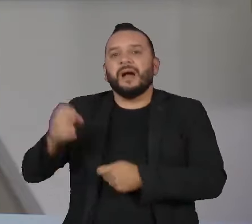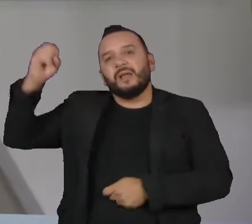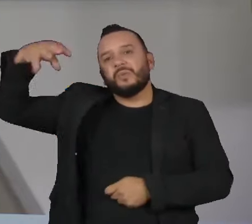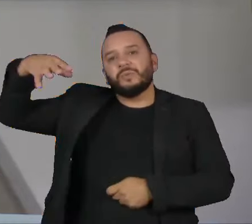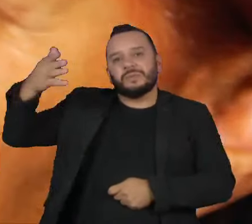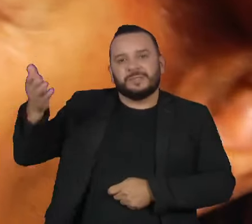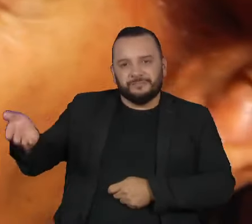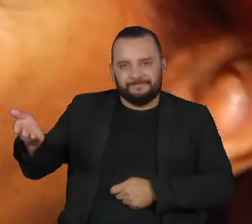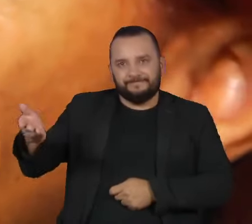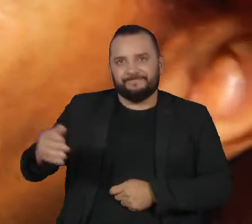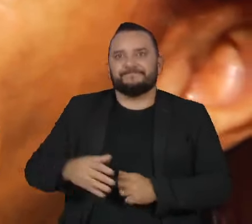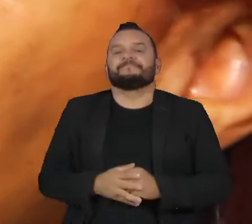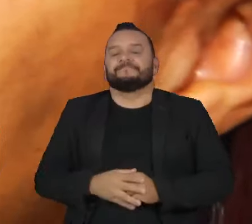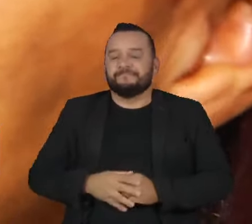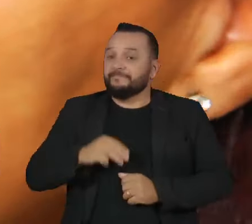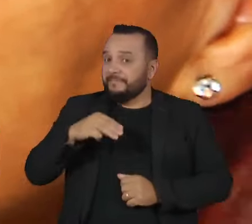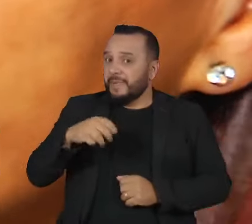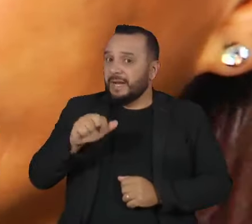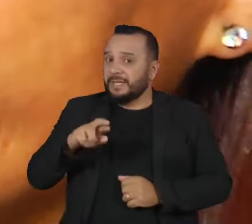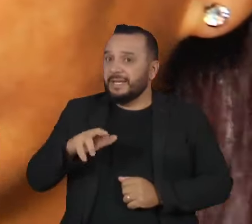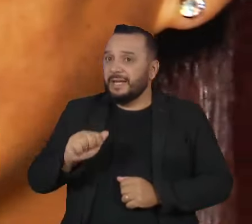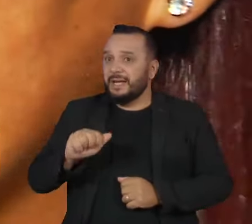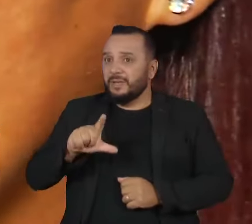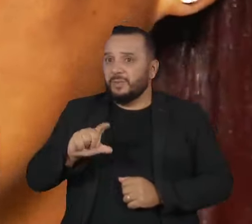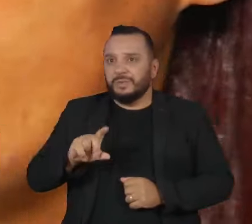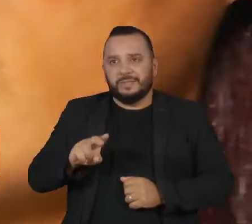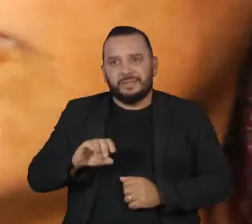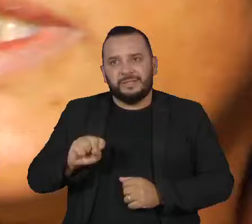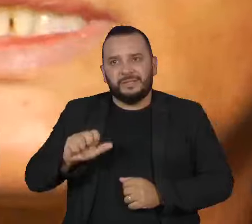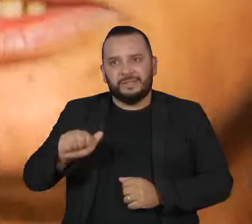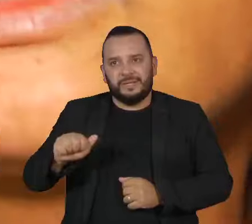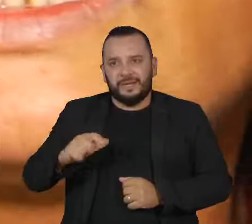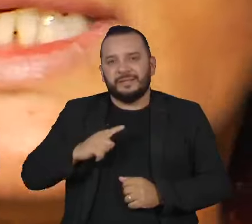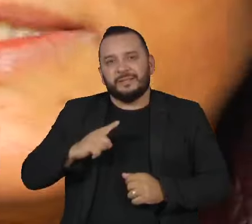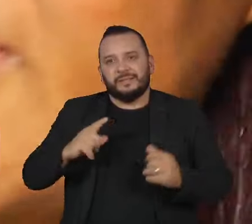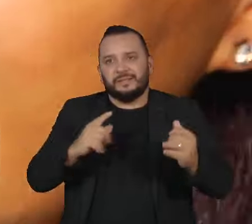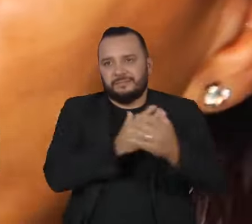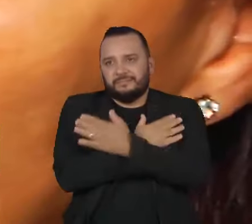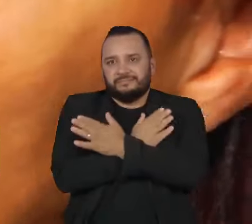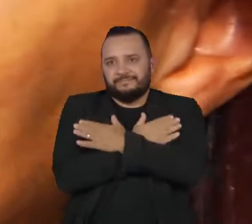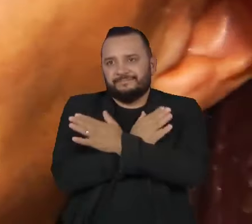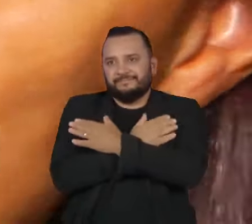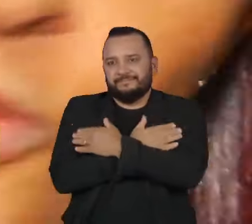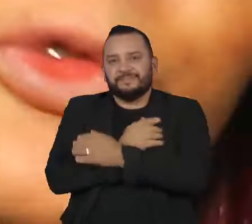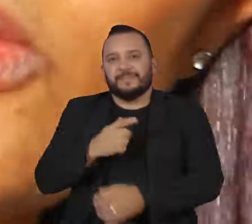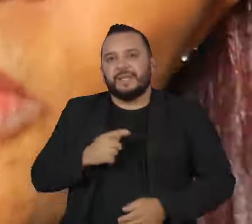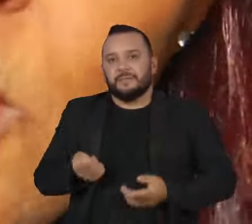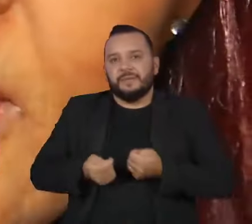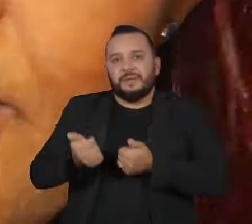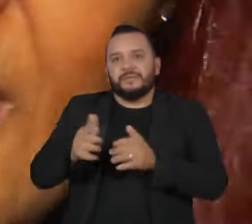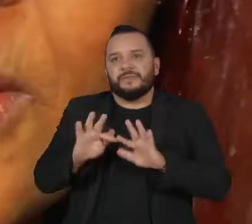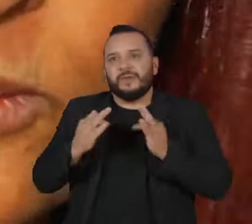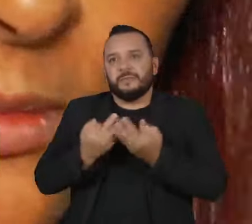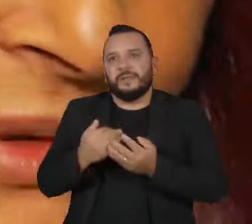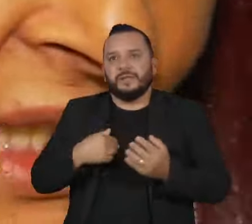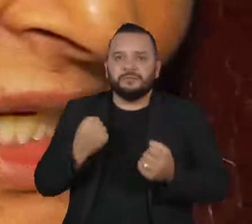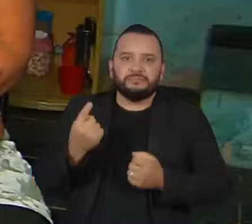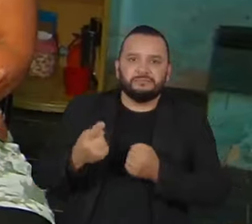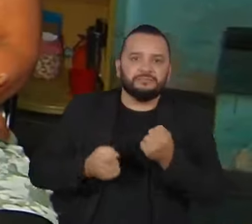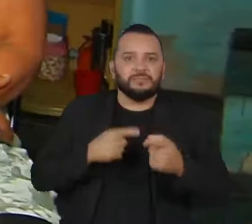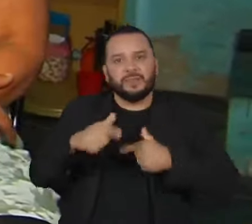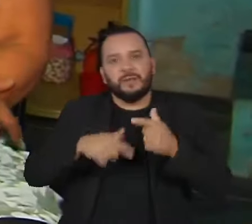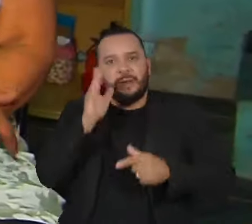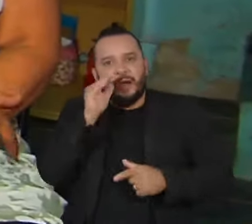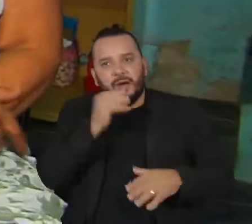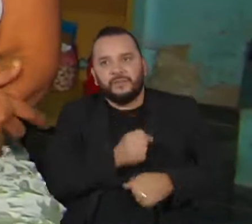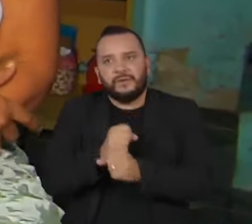luz. Maria Luiz está desempregada, sobrevive do Bolsa Família e de alguns bicos que faz como faxineira.